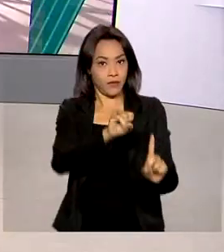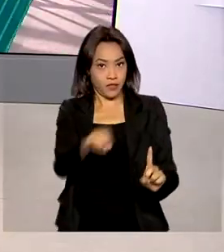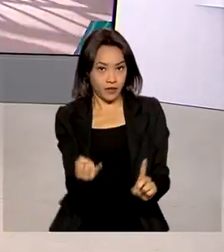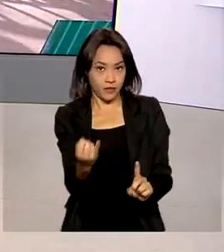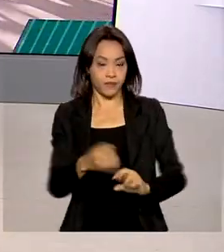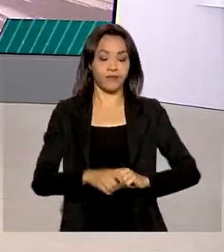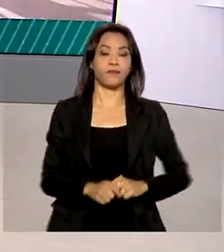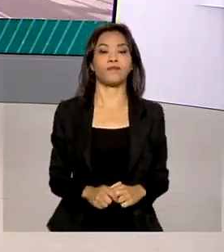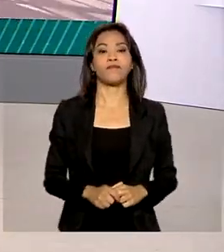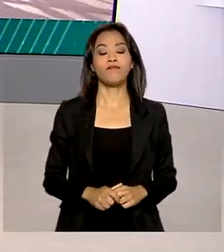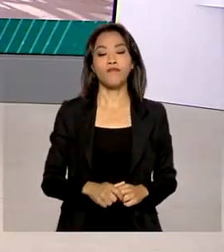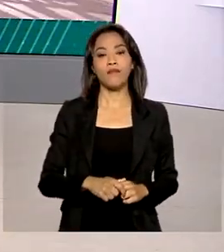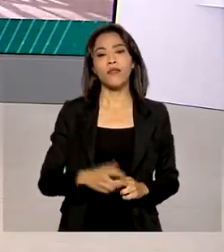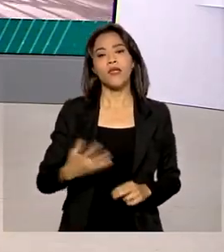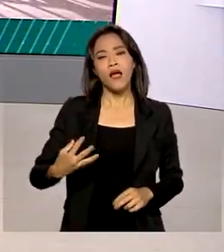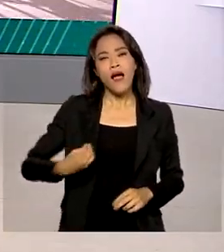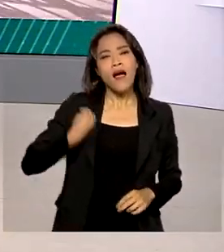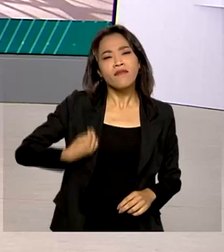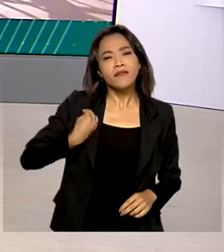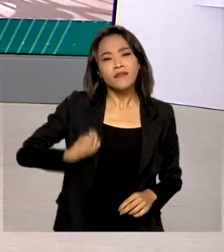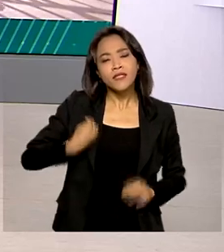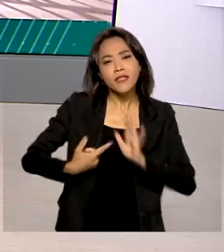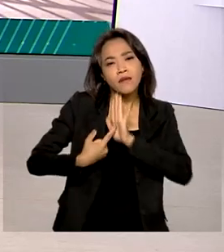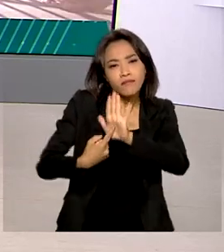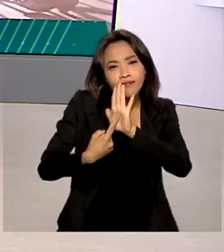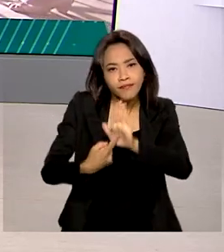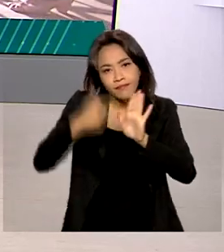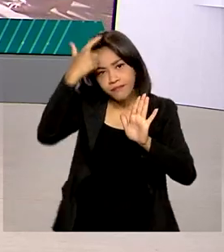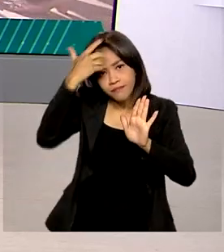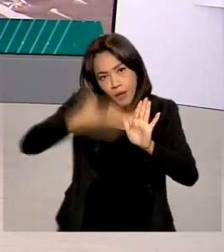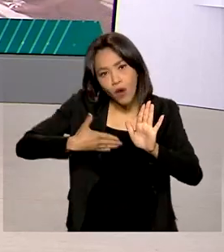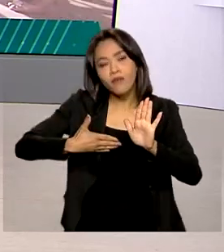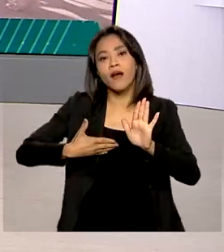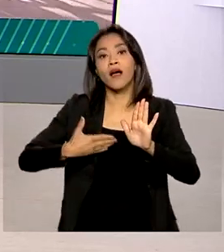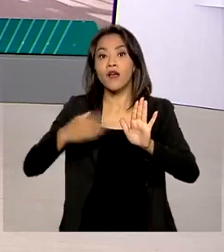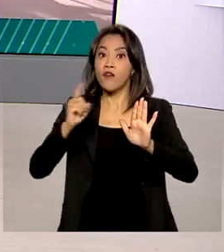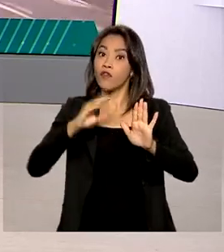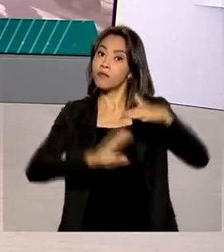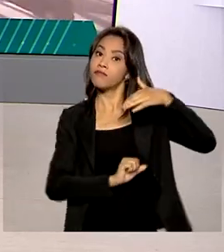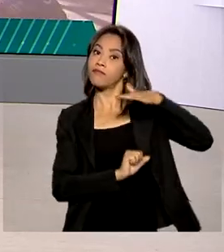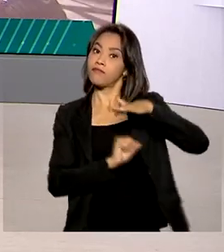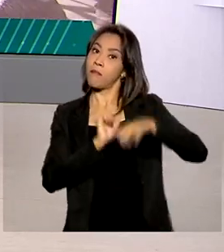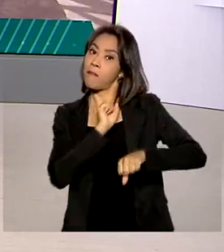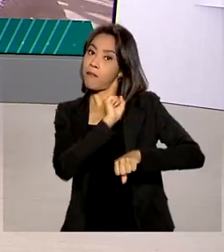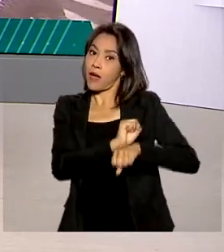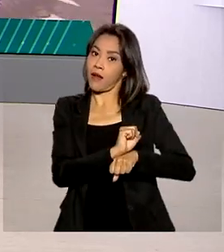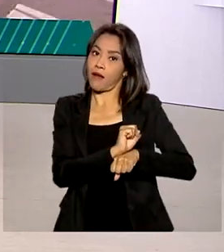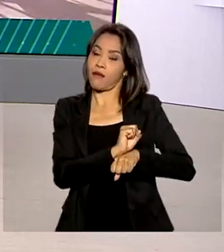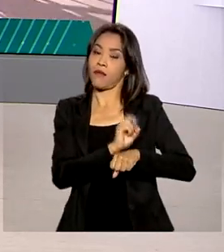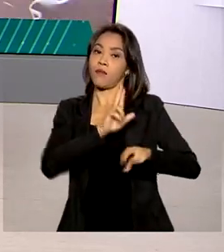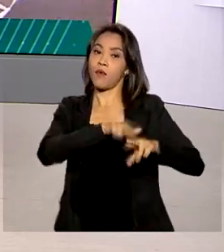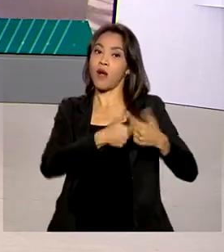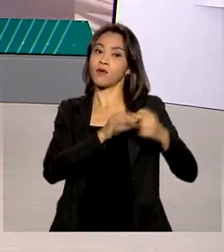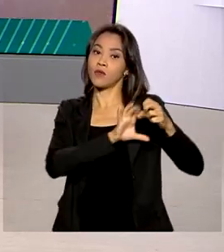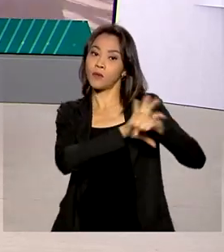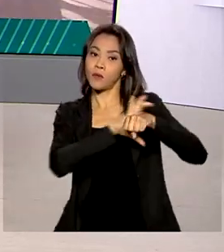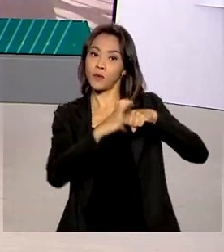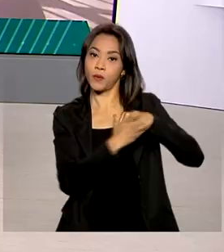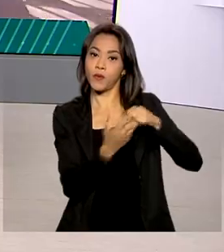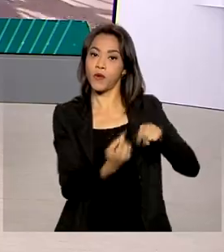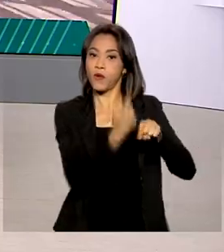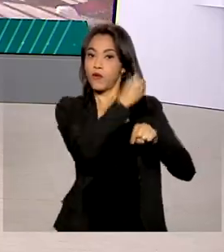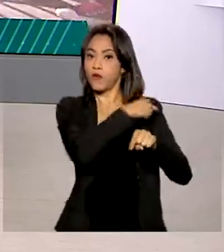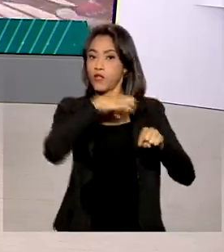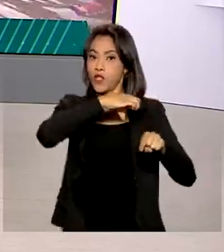A prova de vida do INSS foi suspensa durante a pandemia do coronavírus. A última suspensão foi de 90